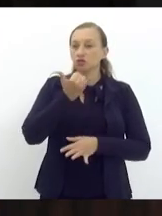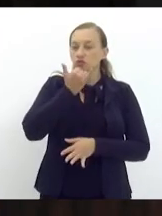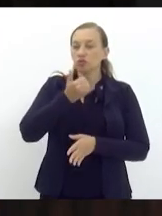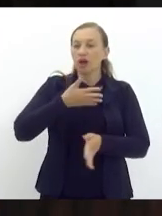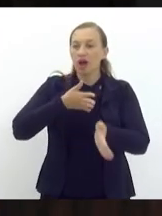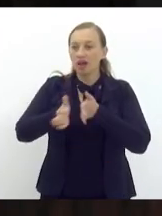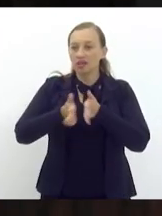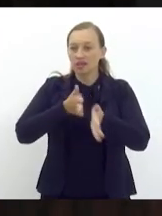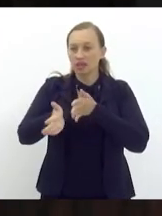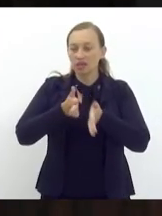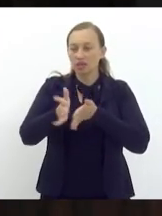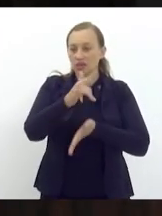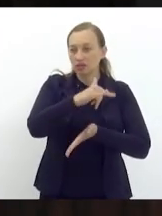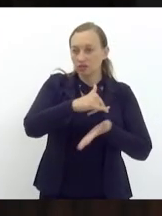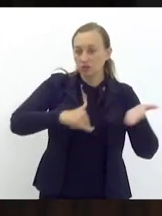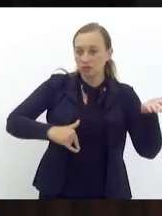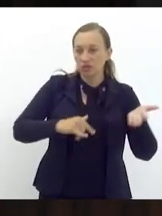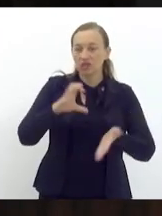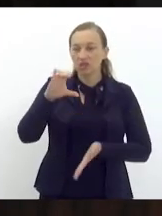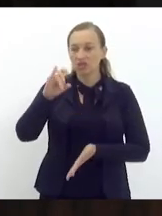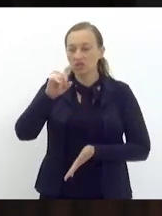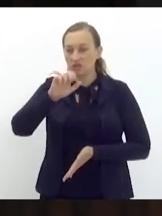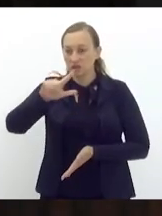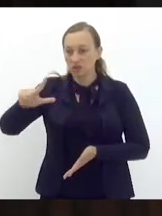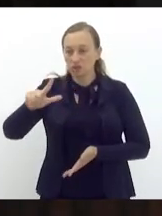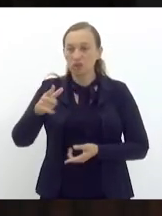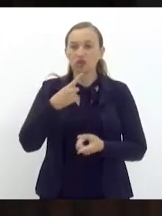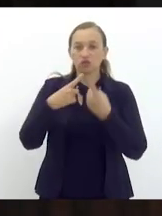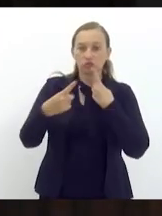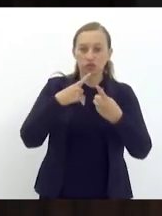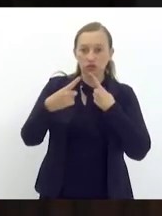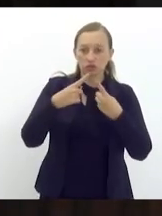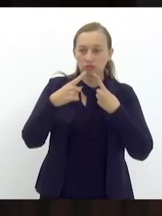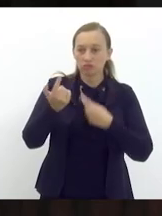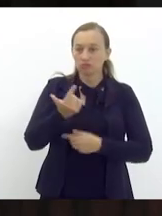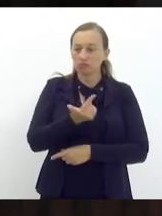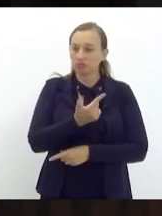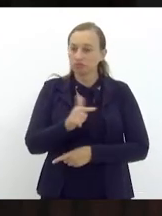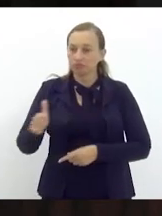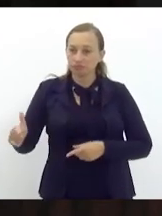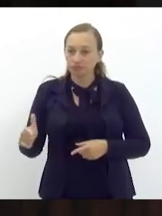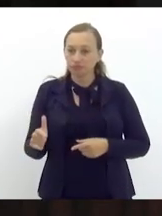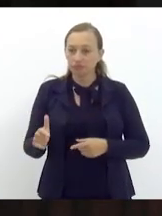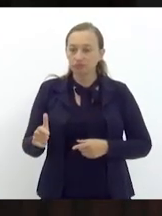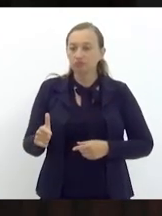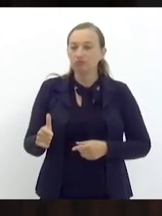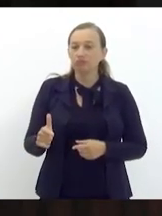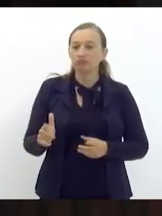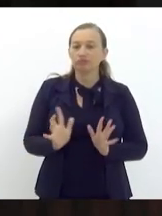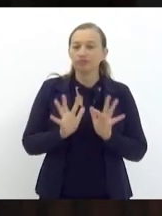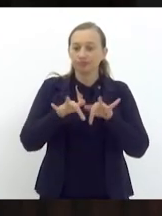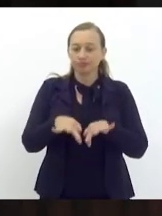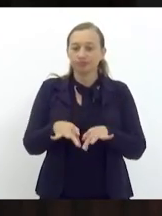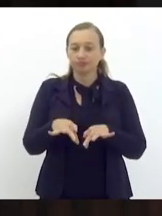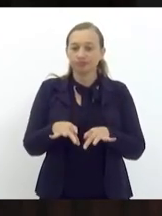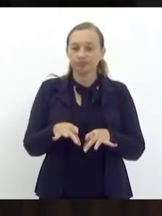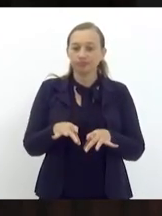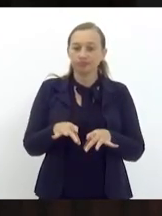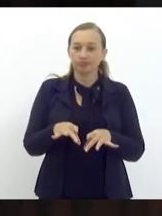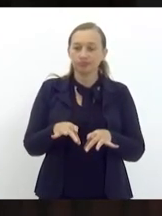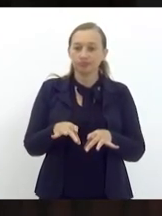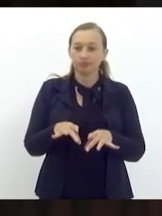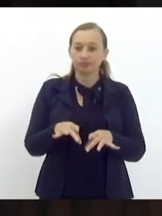documentação civil. Em discussão. Não havendo quem queira discutir. Encerrada a discussão.